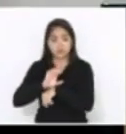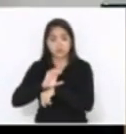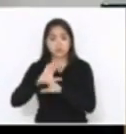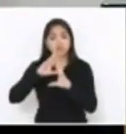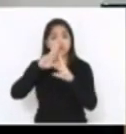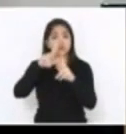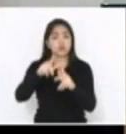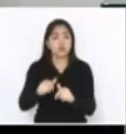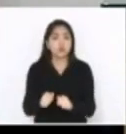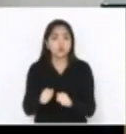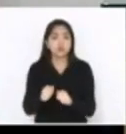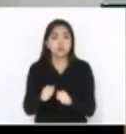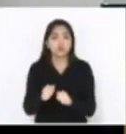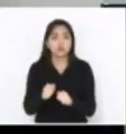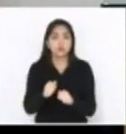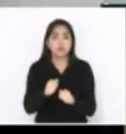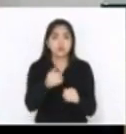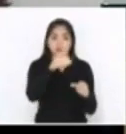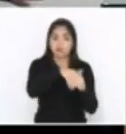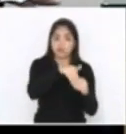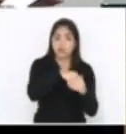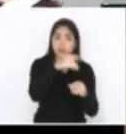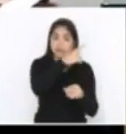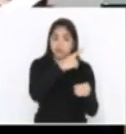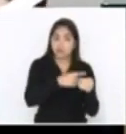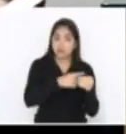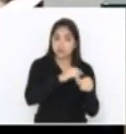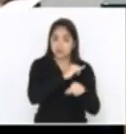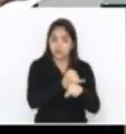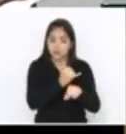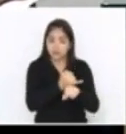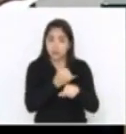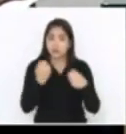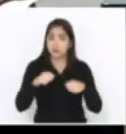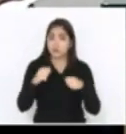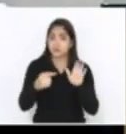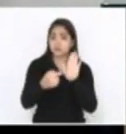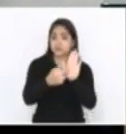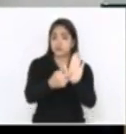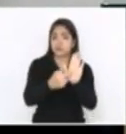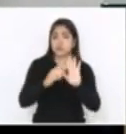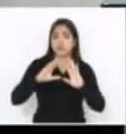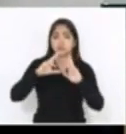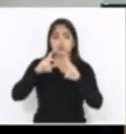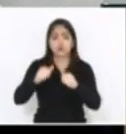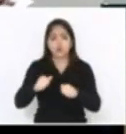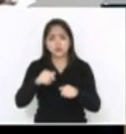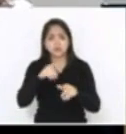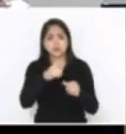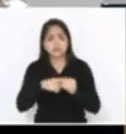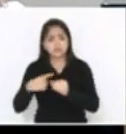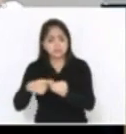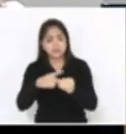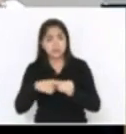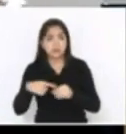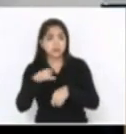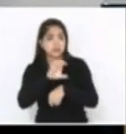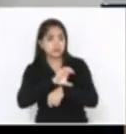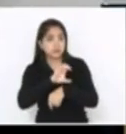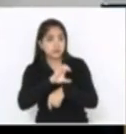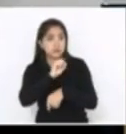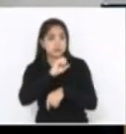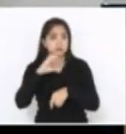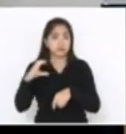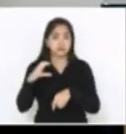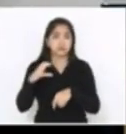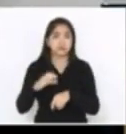Apesar de ter saído eleito de Joinville, eu tenho que fazer a indicação para o Estado inteiro. Se for para onde a gente teve voto, é para